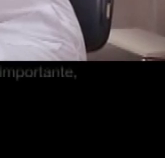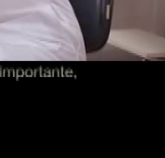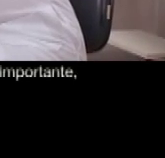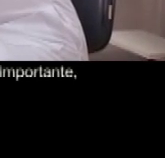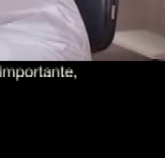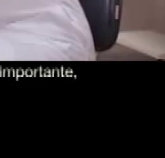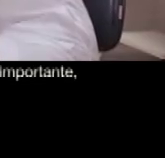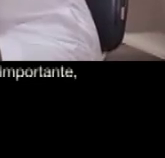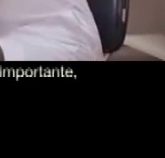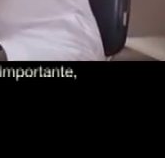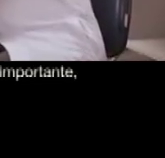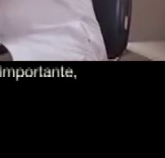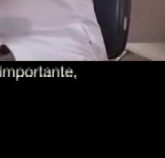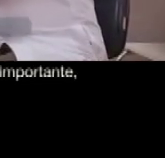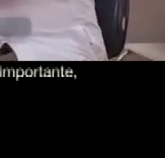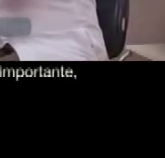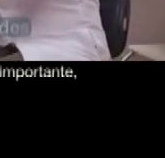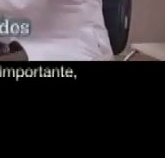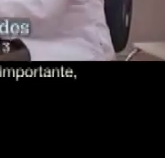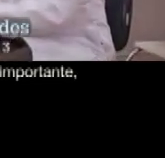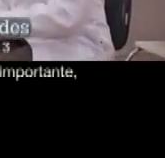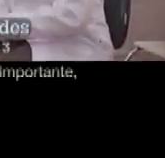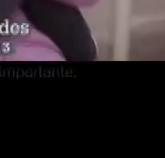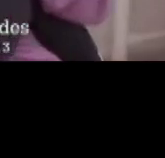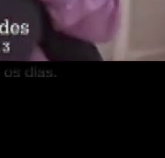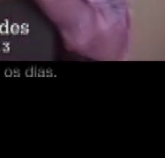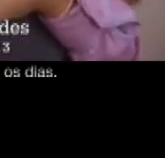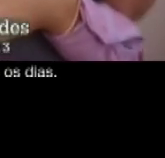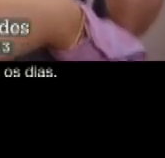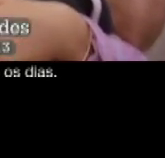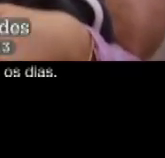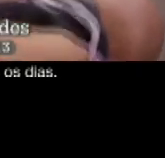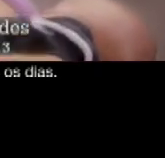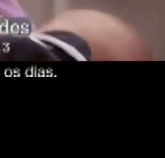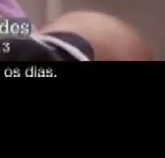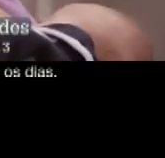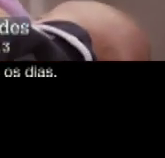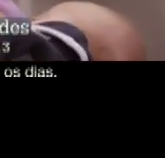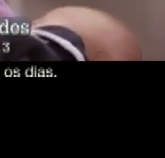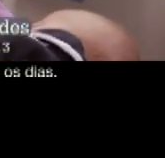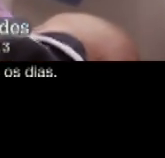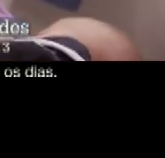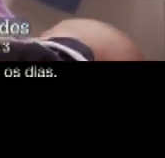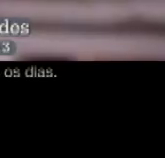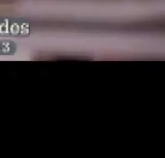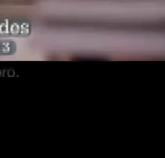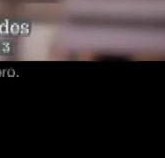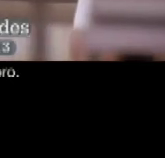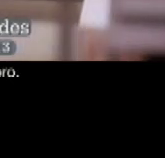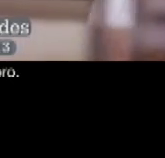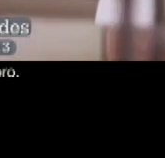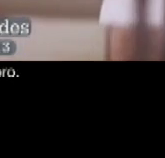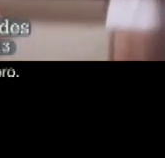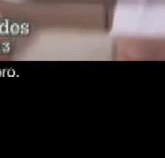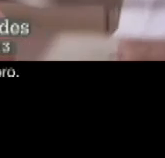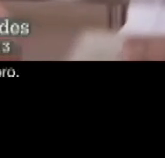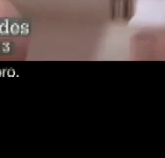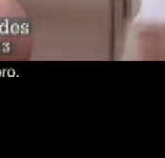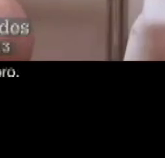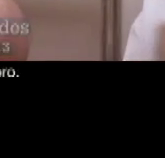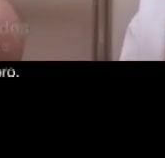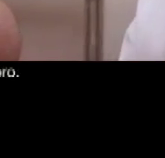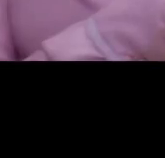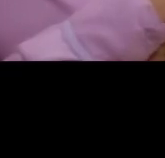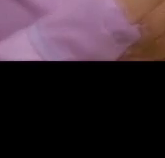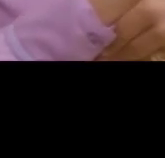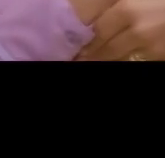A Roberta sabe que o leite materno é muito importante e ela vive a emoção de amamentar todos os dias. Emoção que, por sinal,